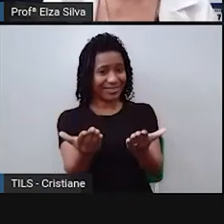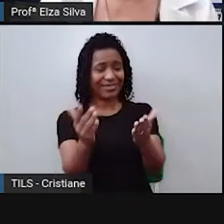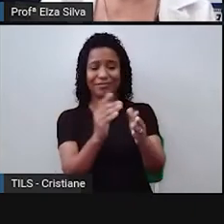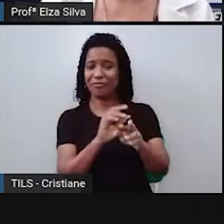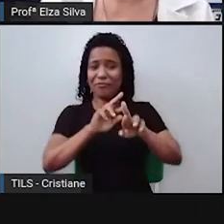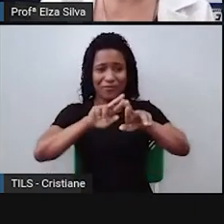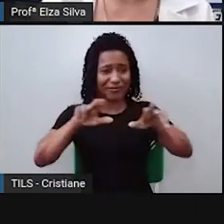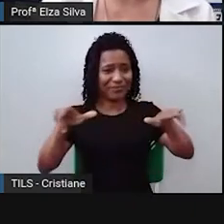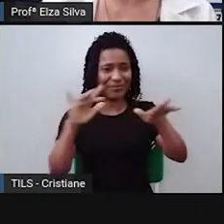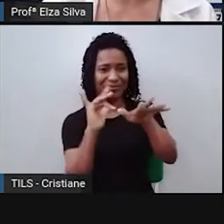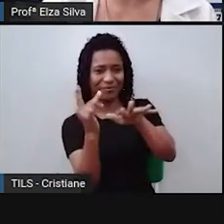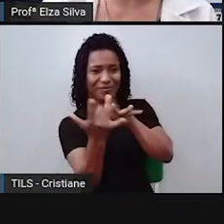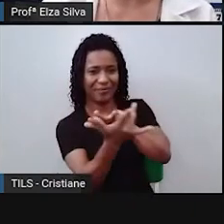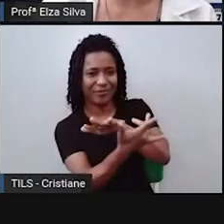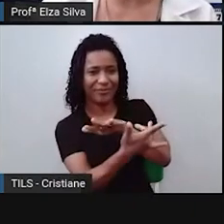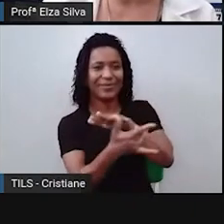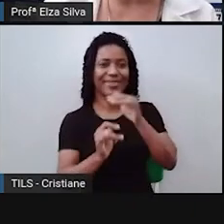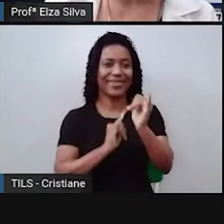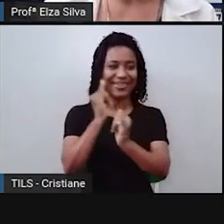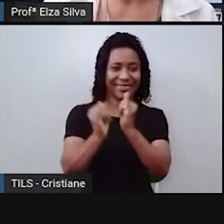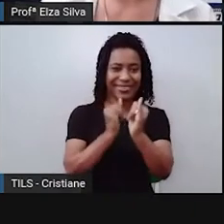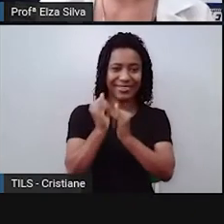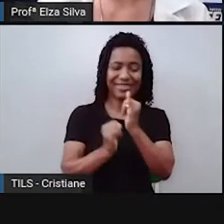que você se depara com os memes.